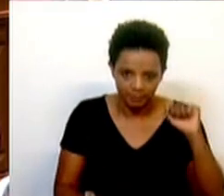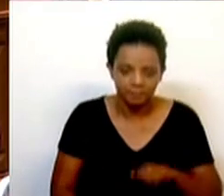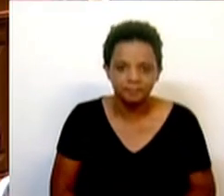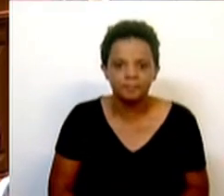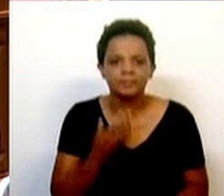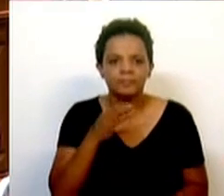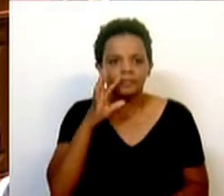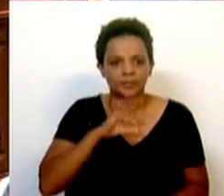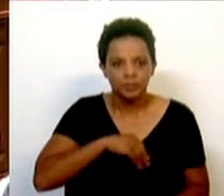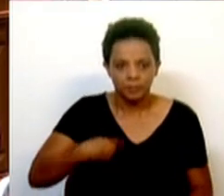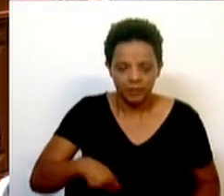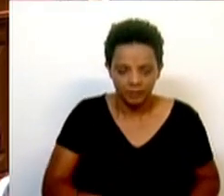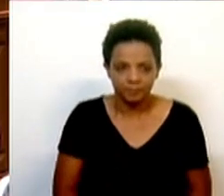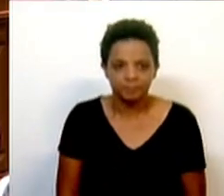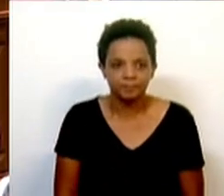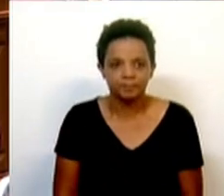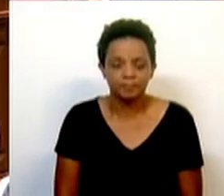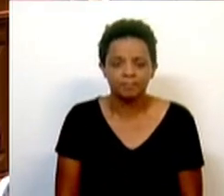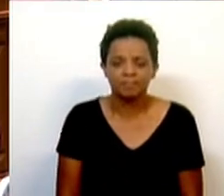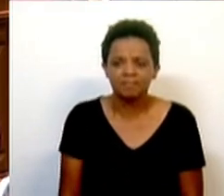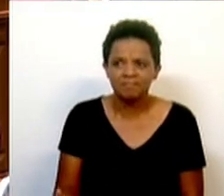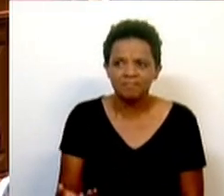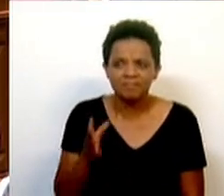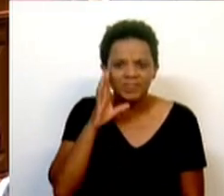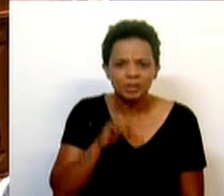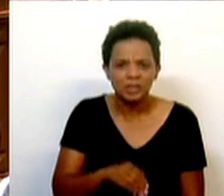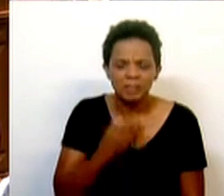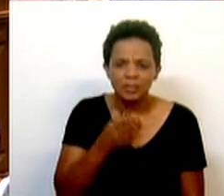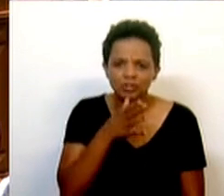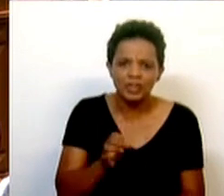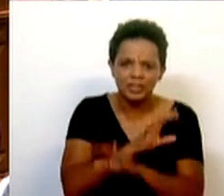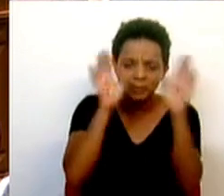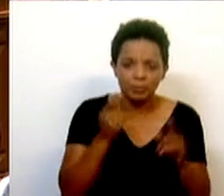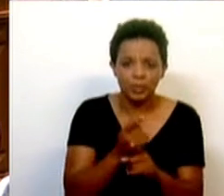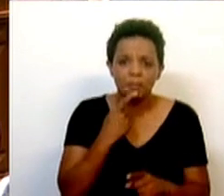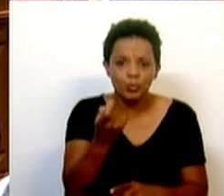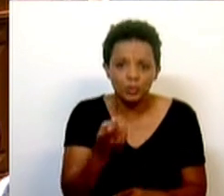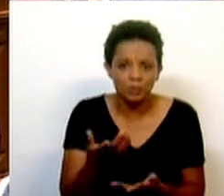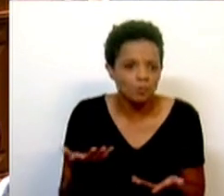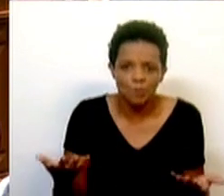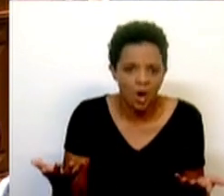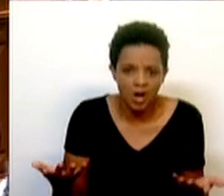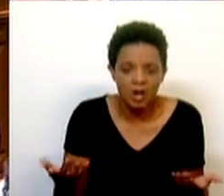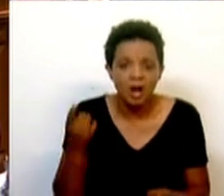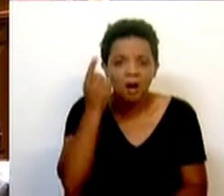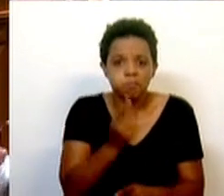Muito obrigado, Sr. Presidente. Eu não sei se foi realmente um pedido de esclarecimento, porque pergunta não vi nenhuma. Vi